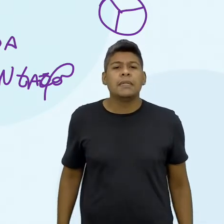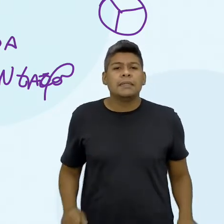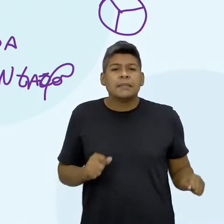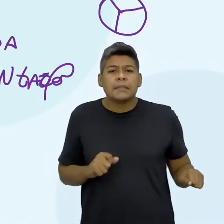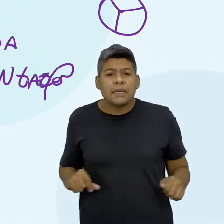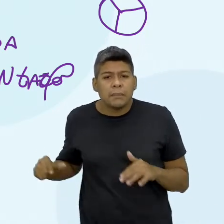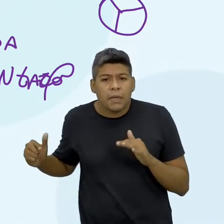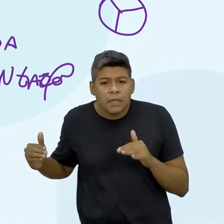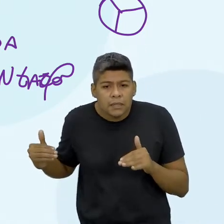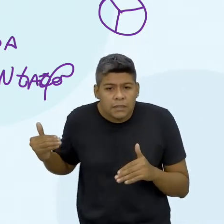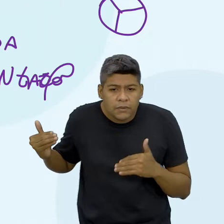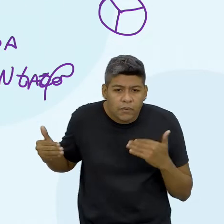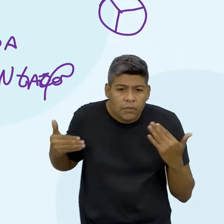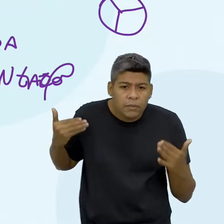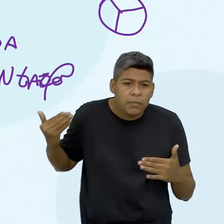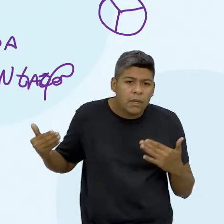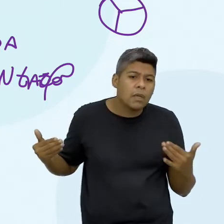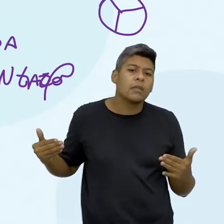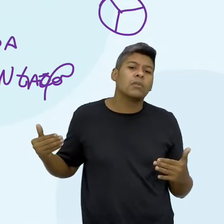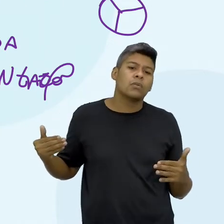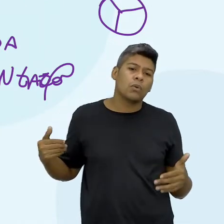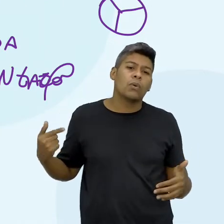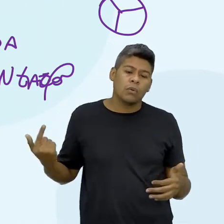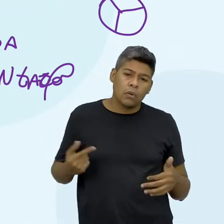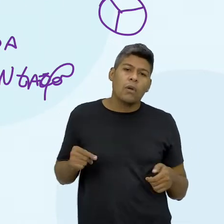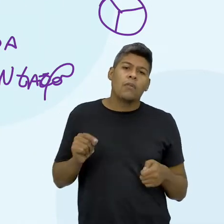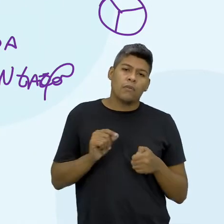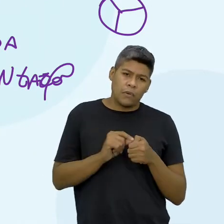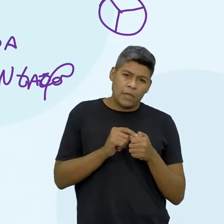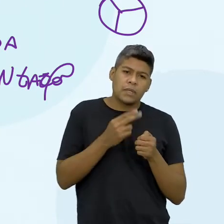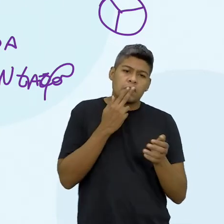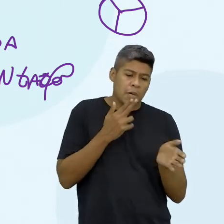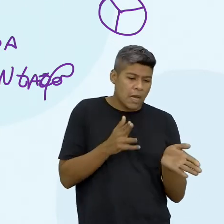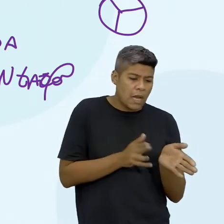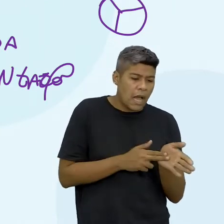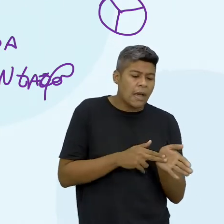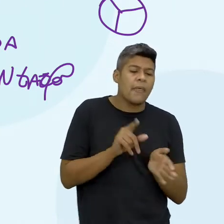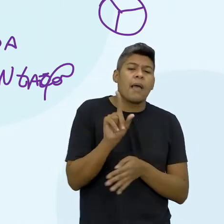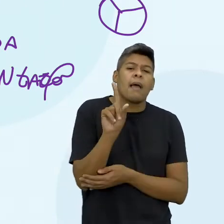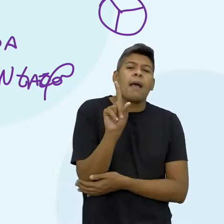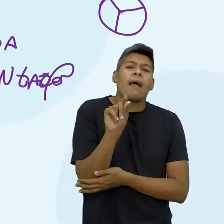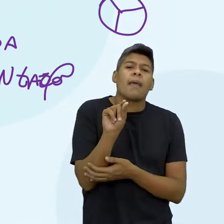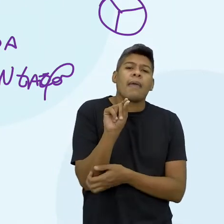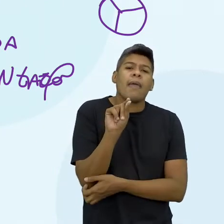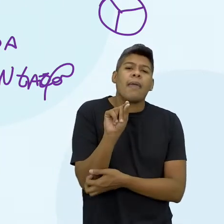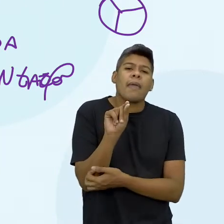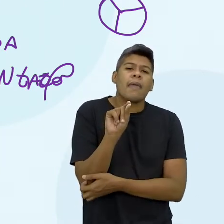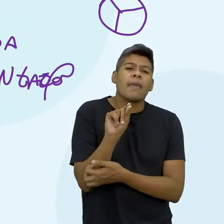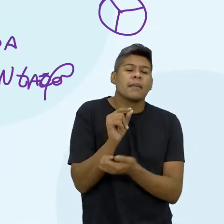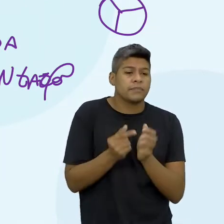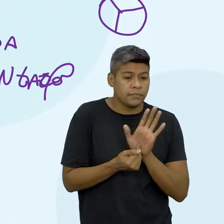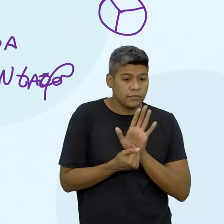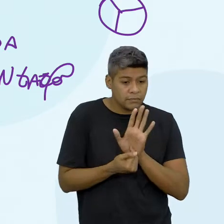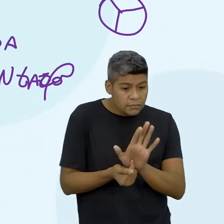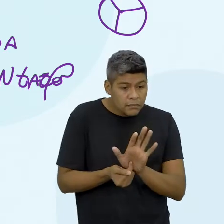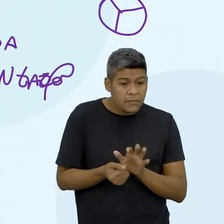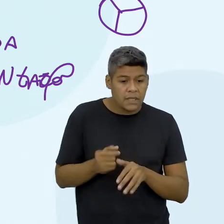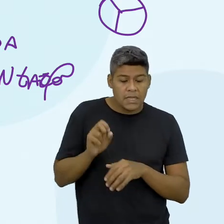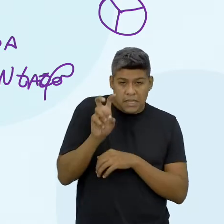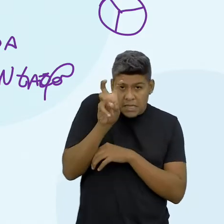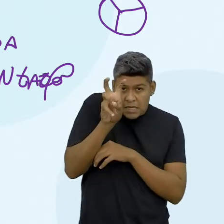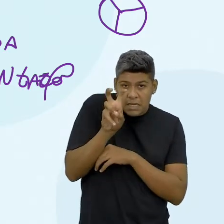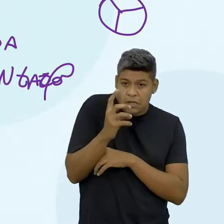de desenvolvimento aqui, a gente fez uma cartinha, quem eu, nos projetando, né? Como que a gente vai estar daqui